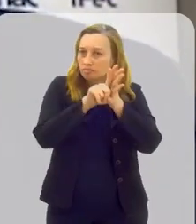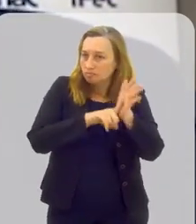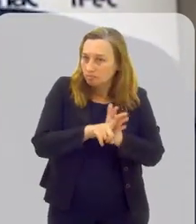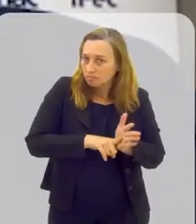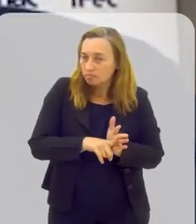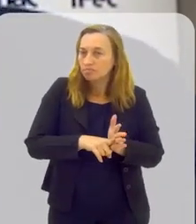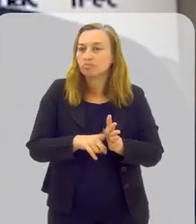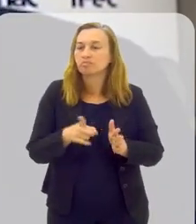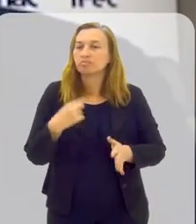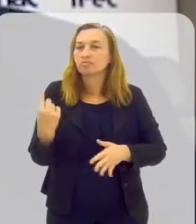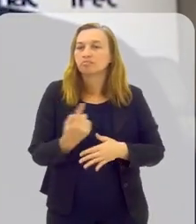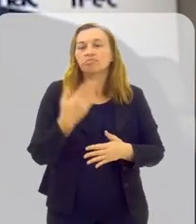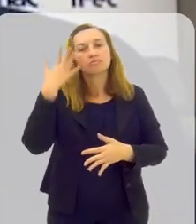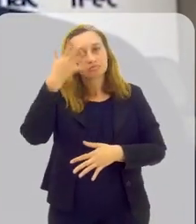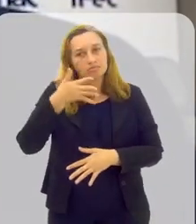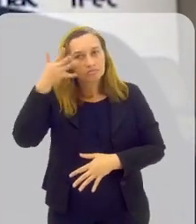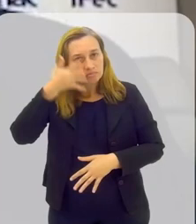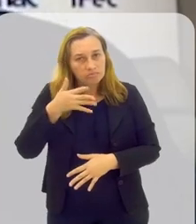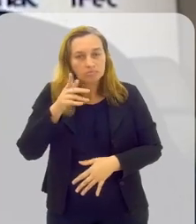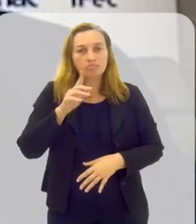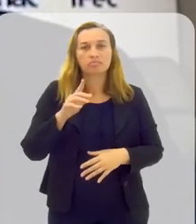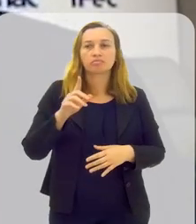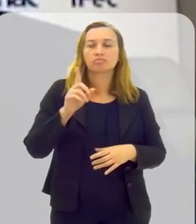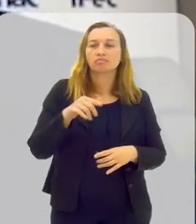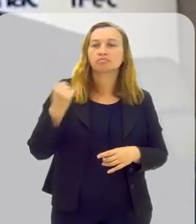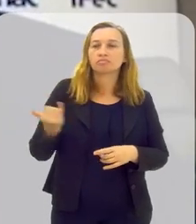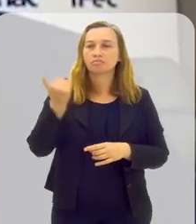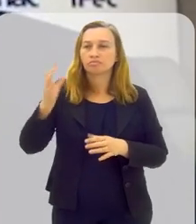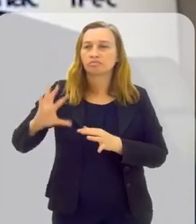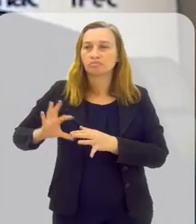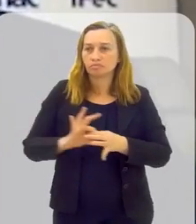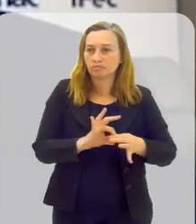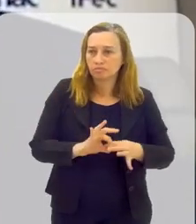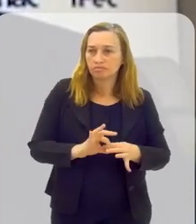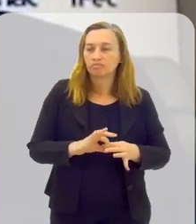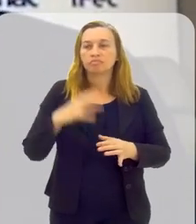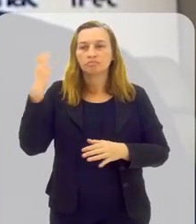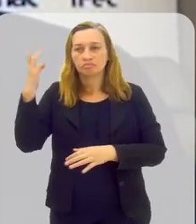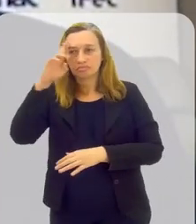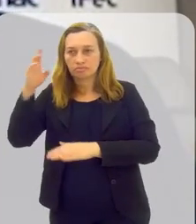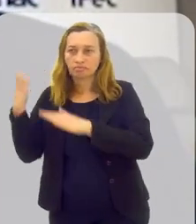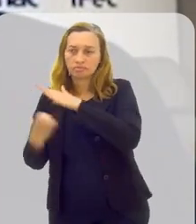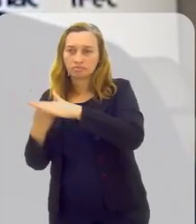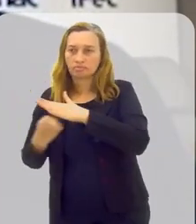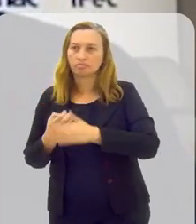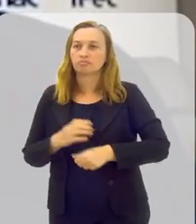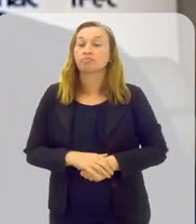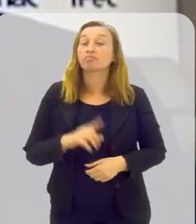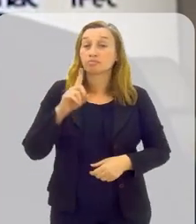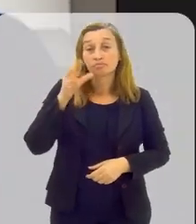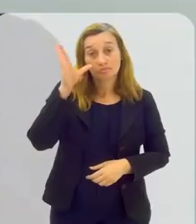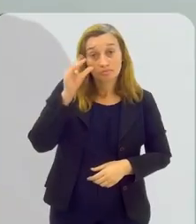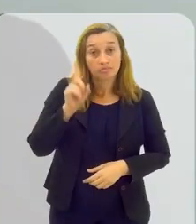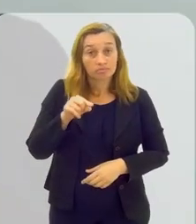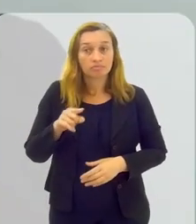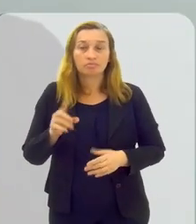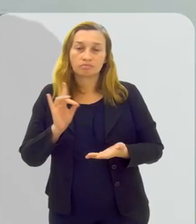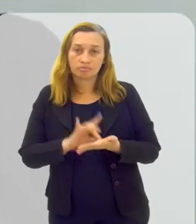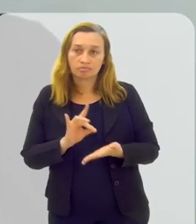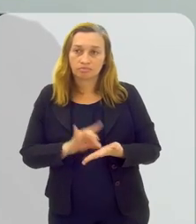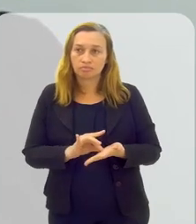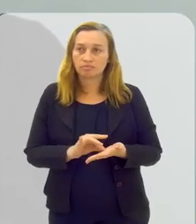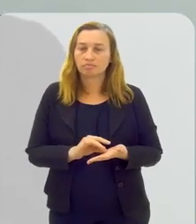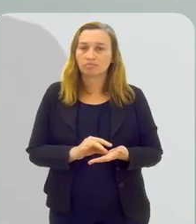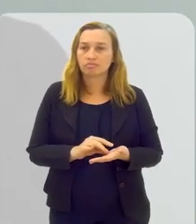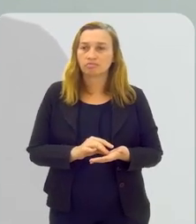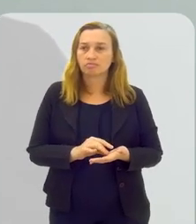nessas pesquisas, em nossas palestras, o quanto que é importante esse engajamento do empresariado fluminense. E o que é interessante, na